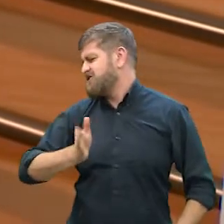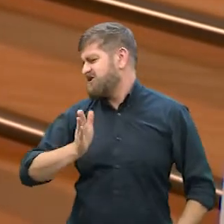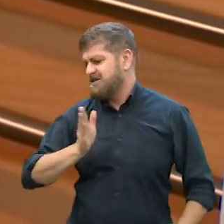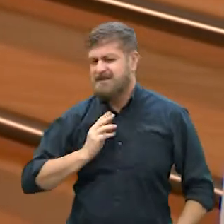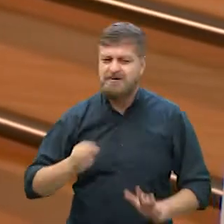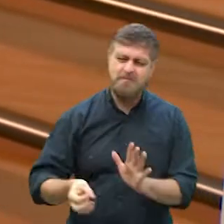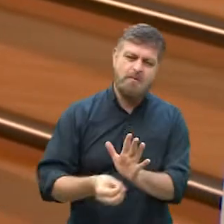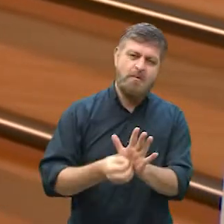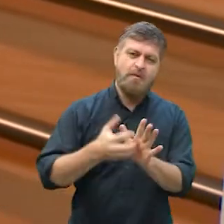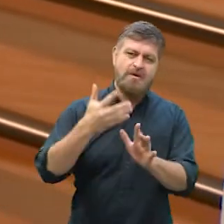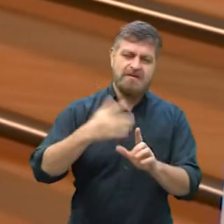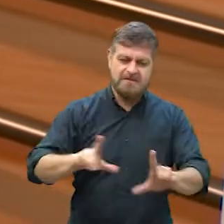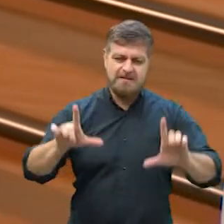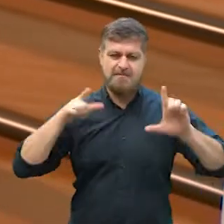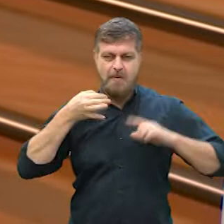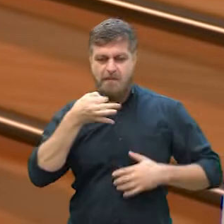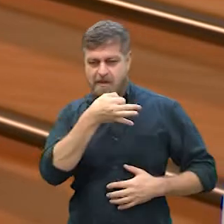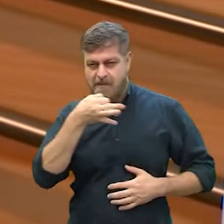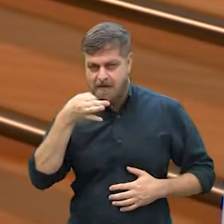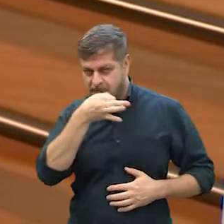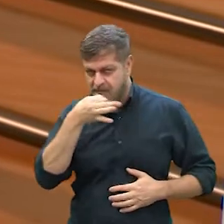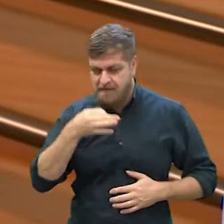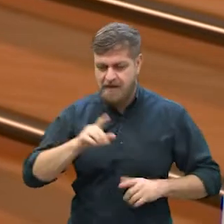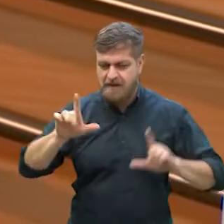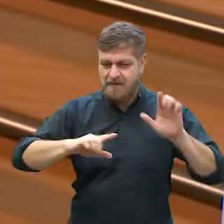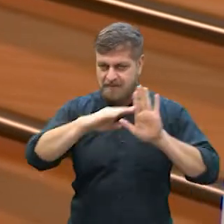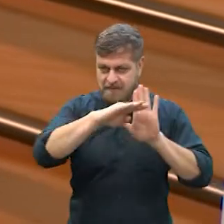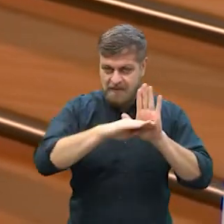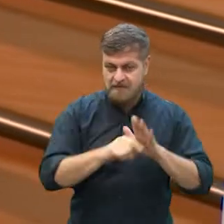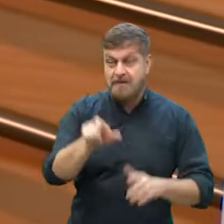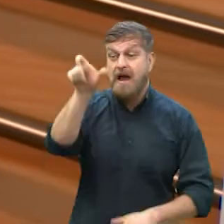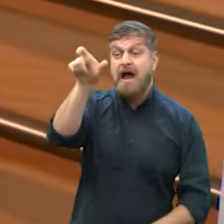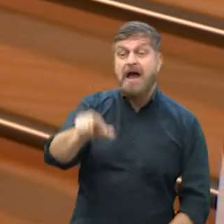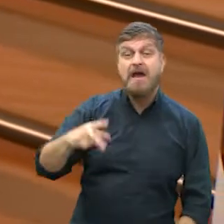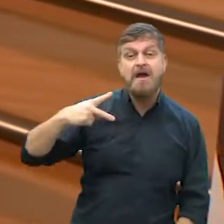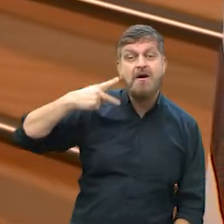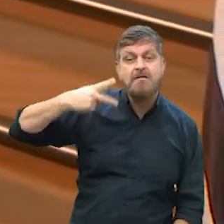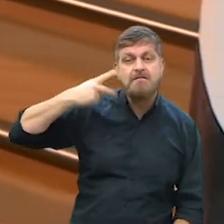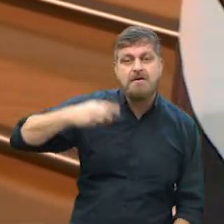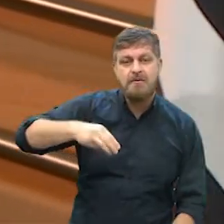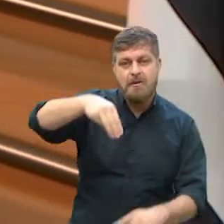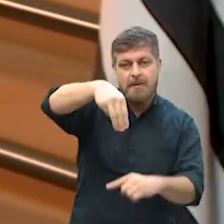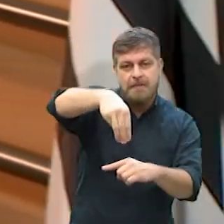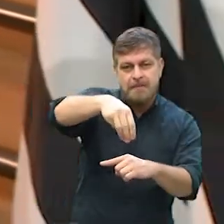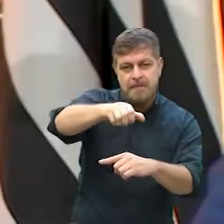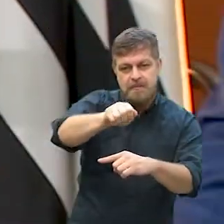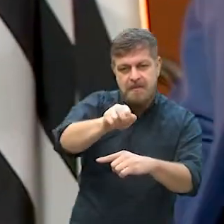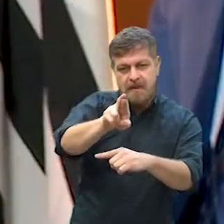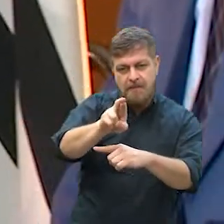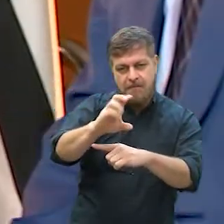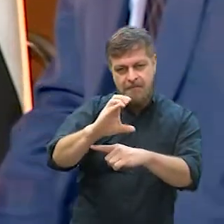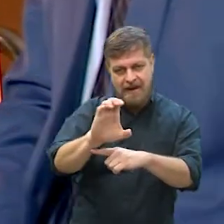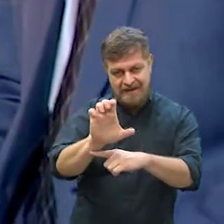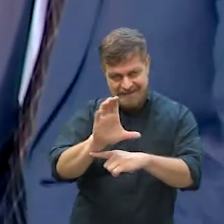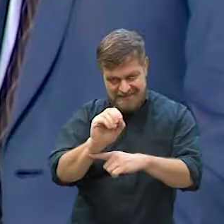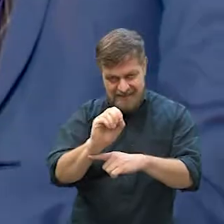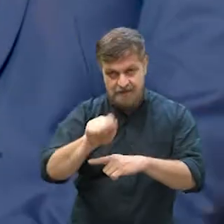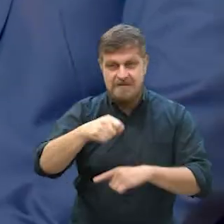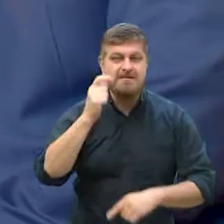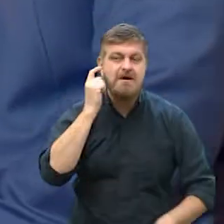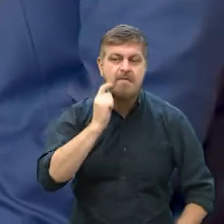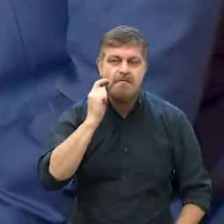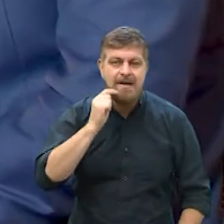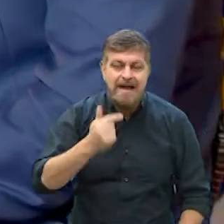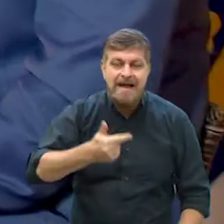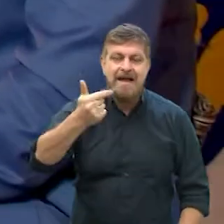já conhece, já participou várias vezes aqui do programa Em Pauta. É o vereador Marcelo Silva, do PSD, que já está no